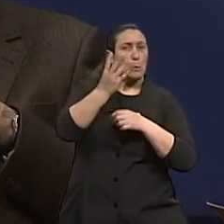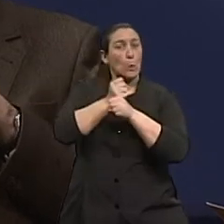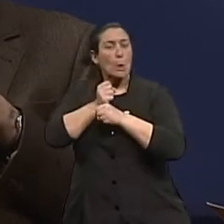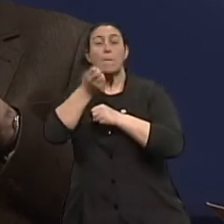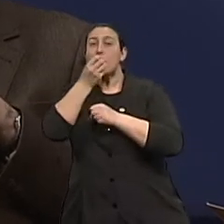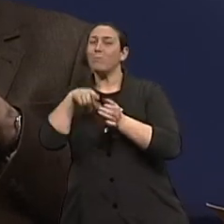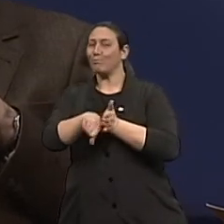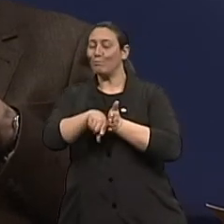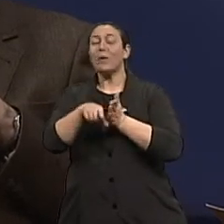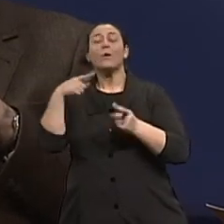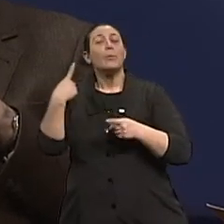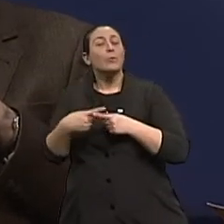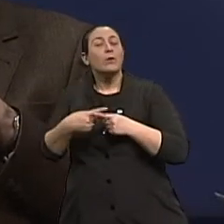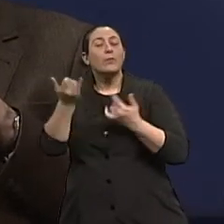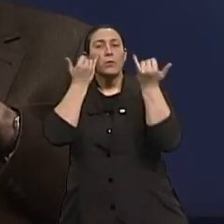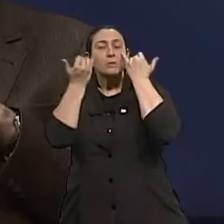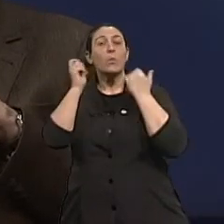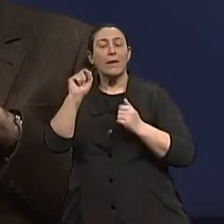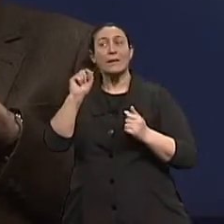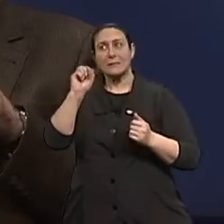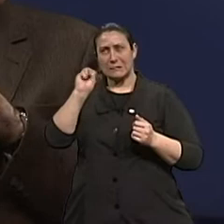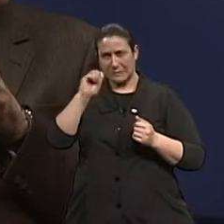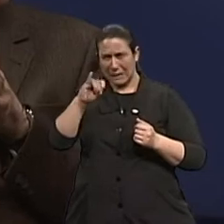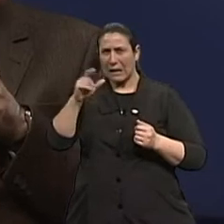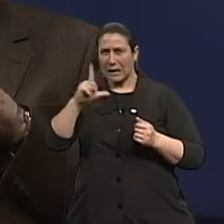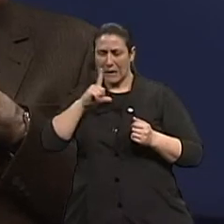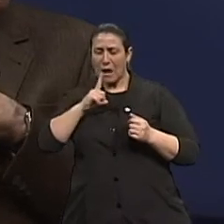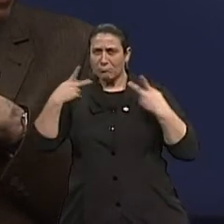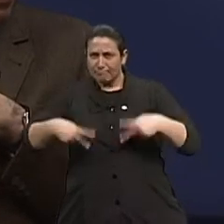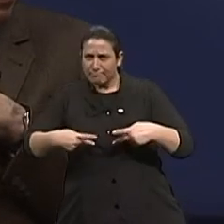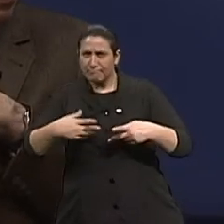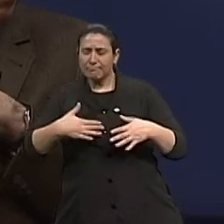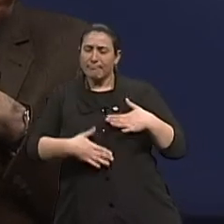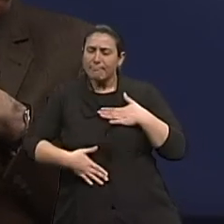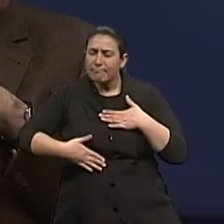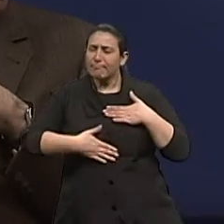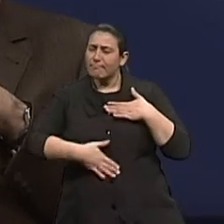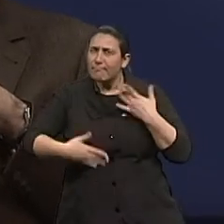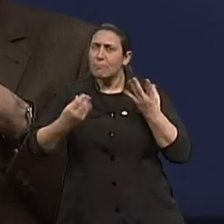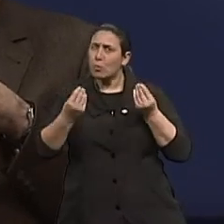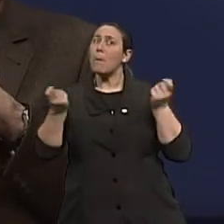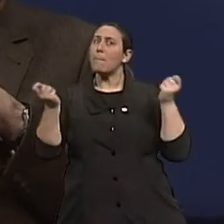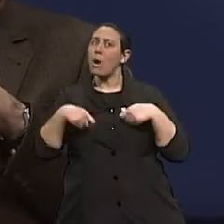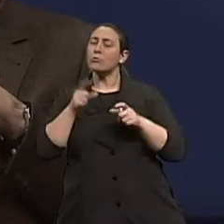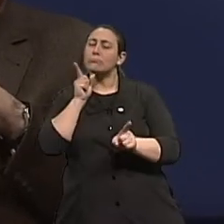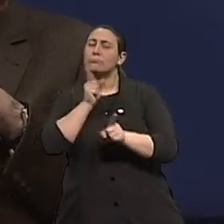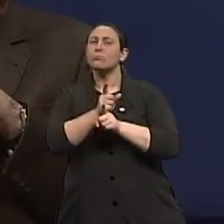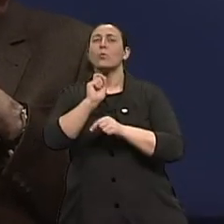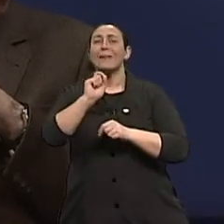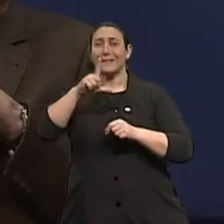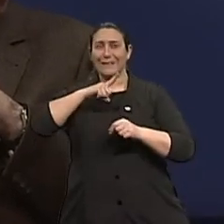informação, né, que se tem que o seu intestino tem lesões pré-malignas. Ah, certo. Que são os chamados